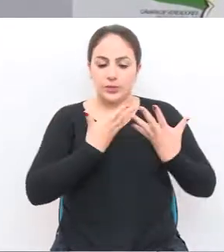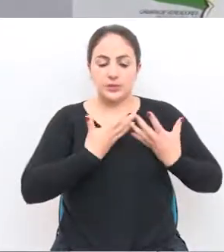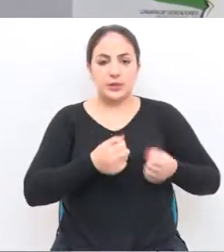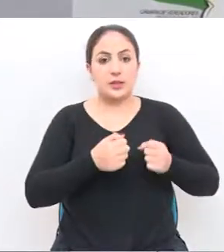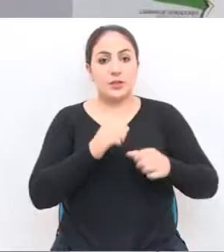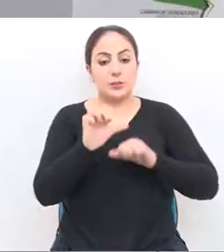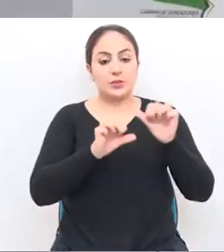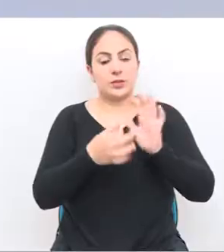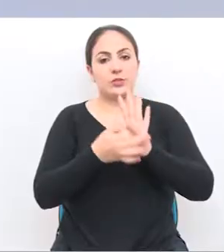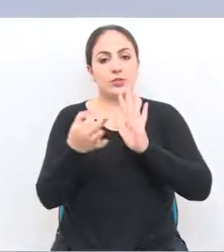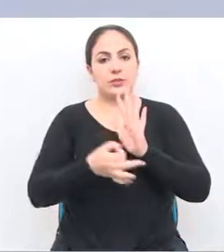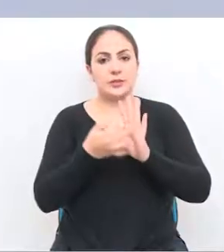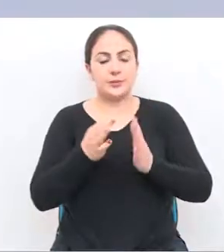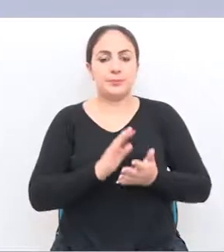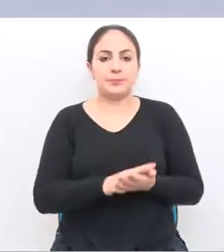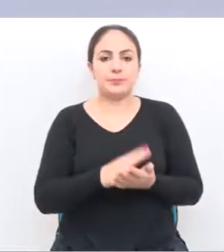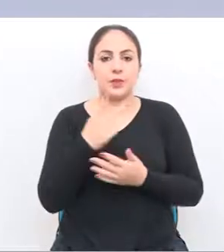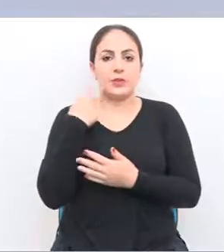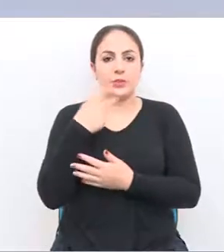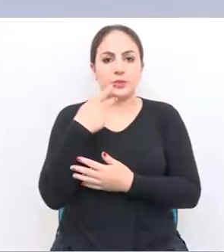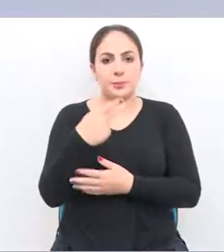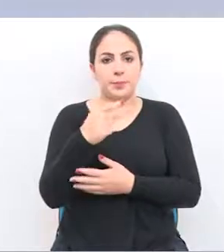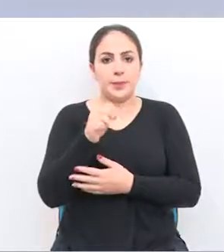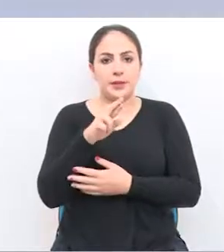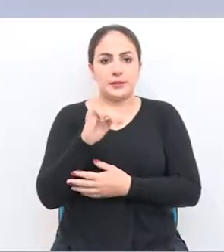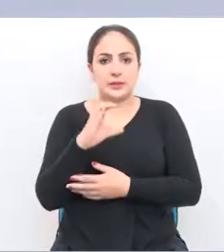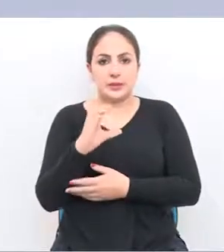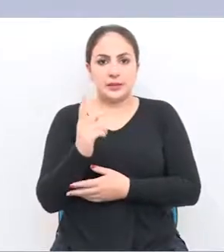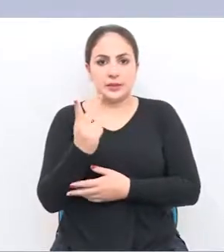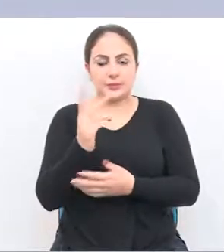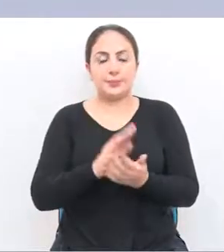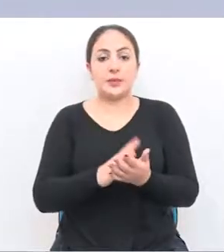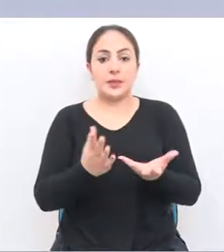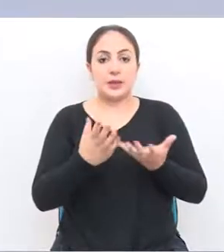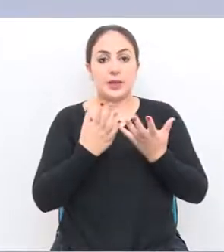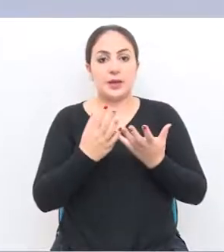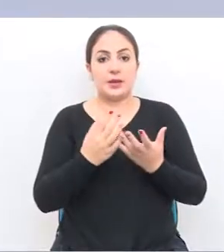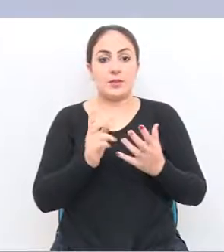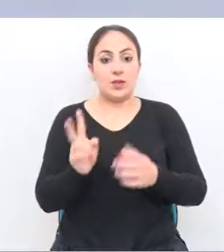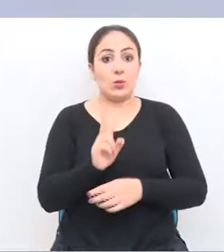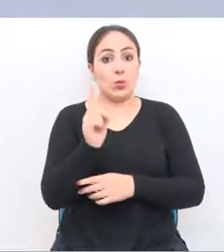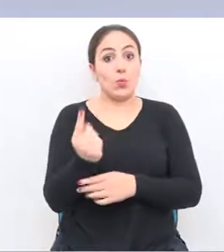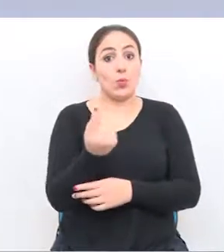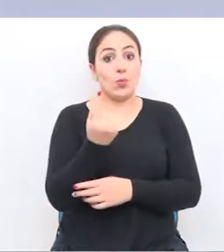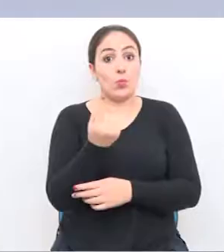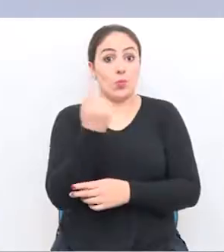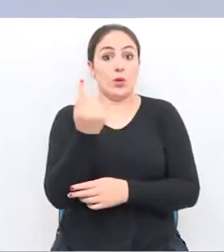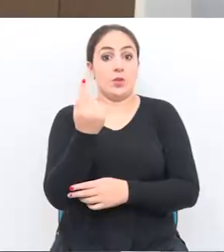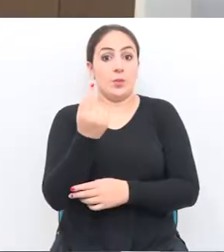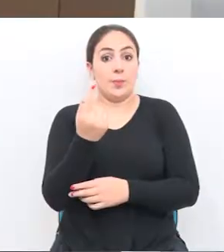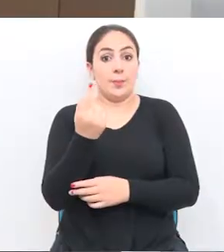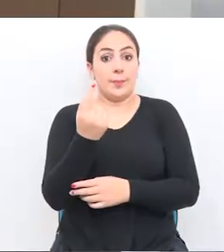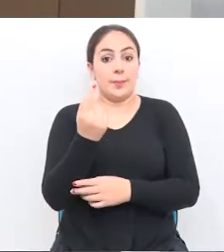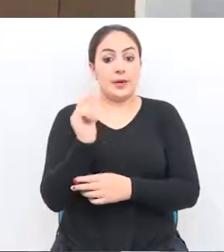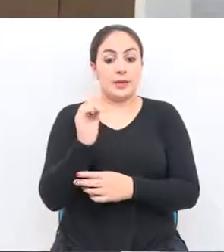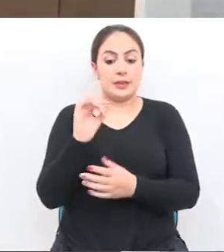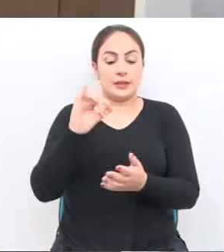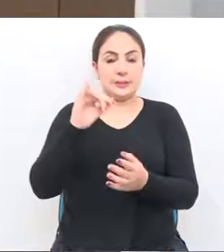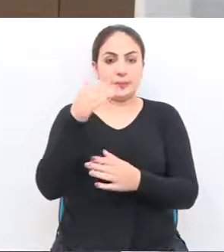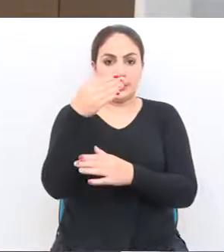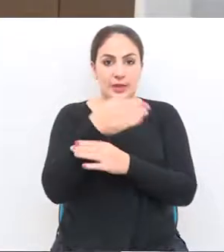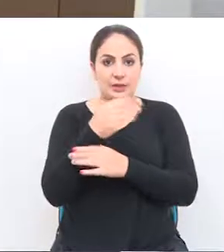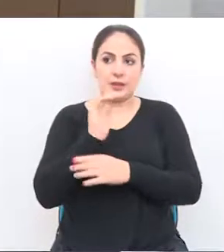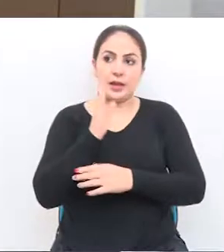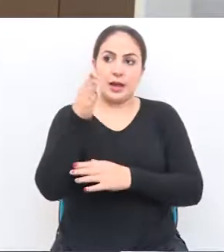projeto numa indicação. Patrick Cavalcante sugere tarifa única para a táxi até o Grão Palazzo. A demanda foi